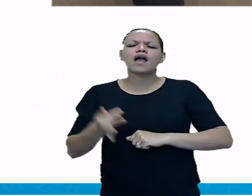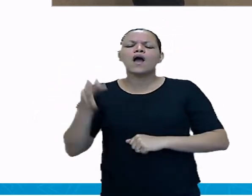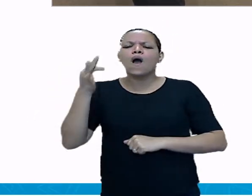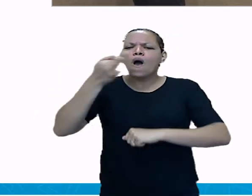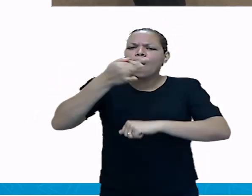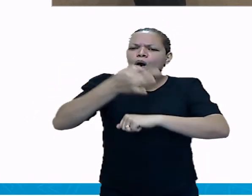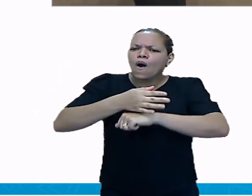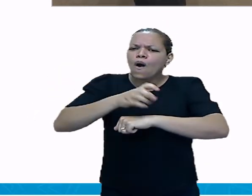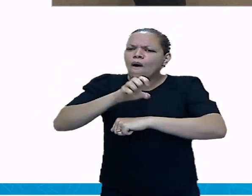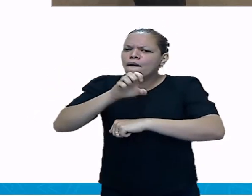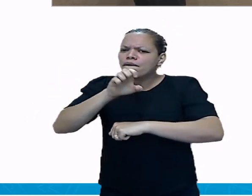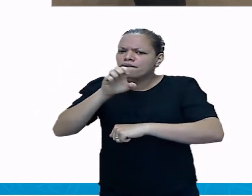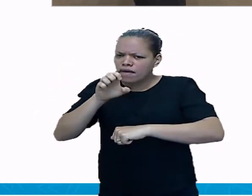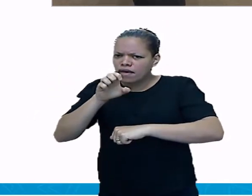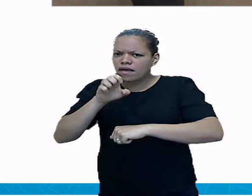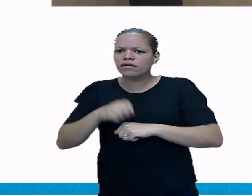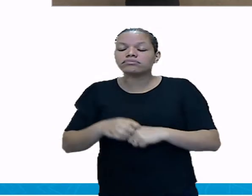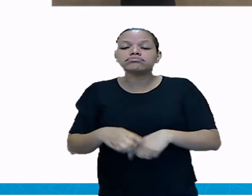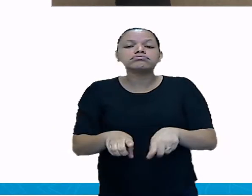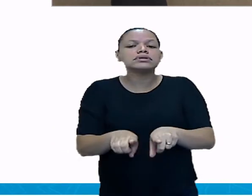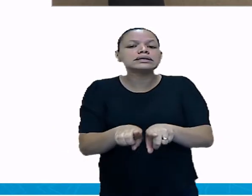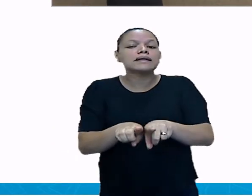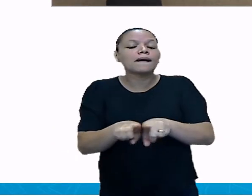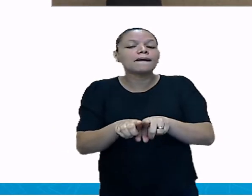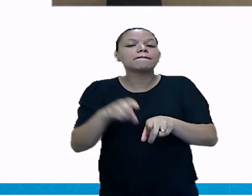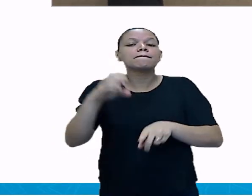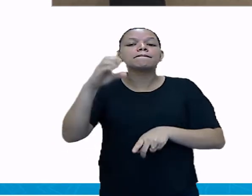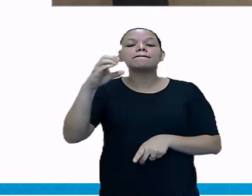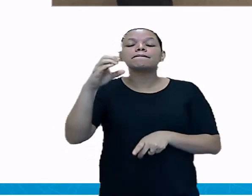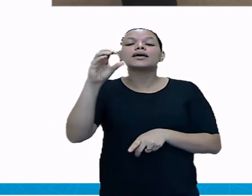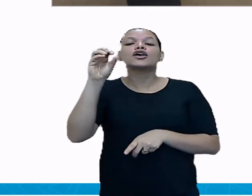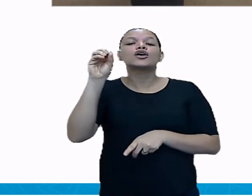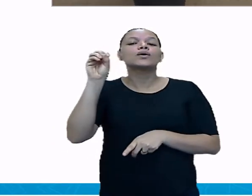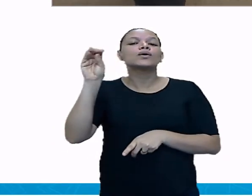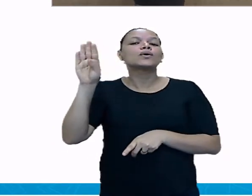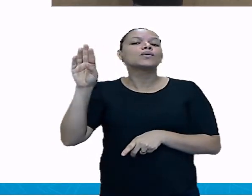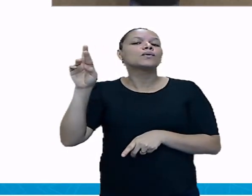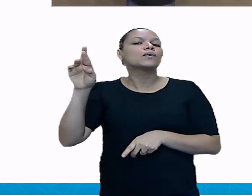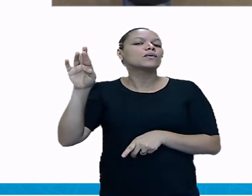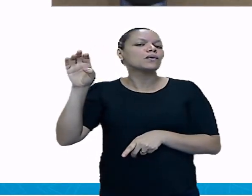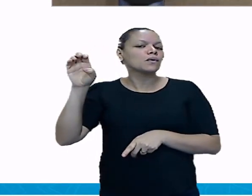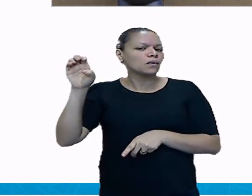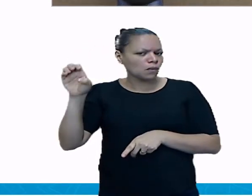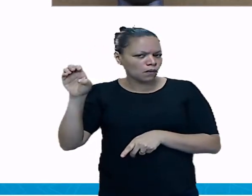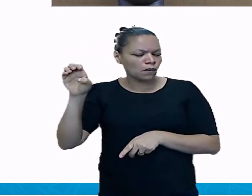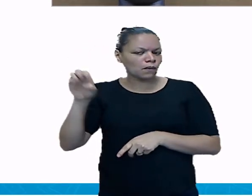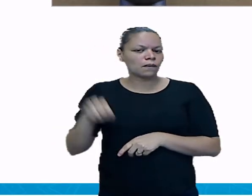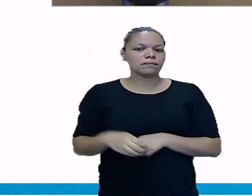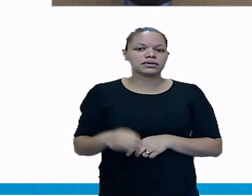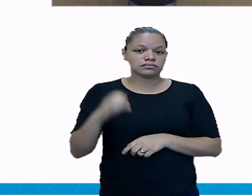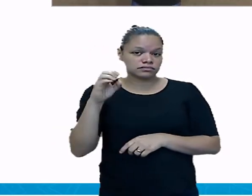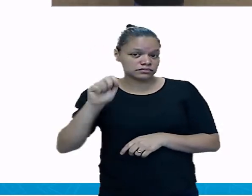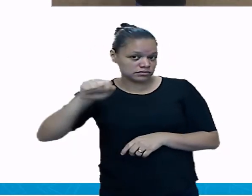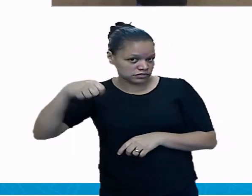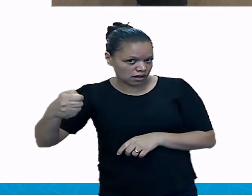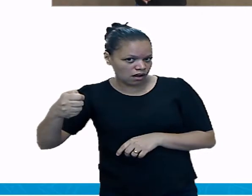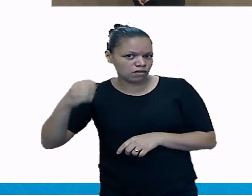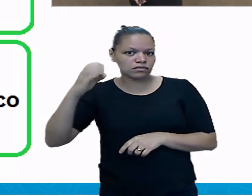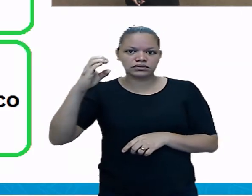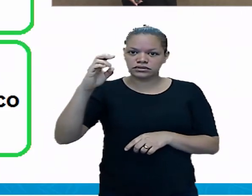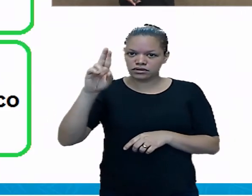rápido demais e passam também o calor mais rápido para outros